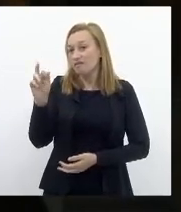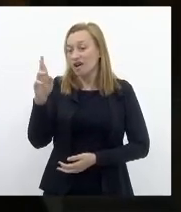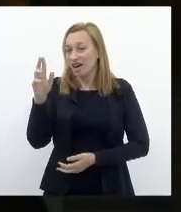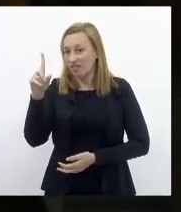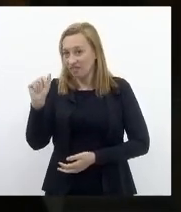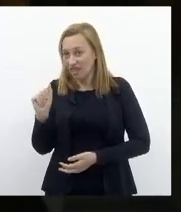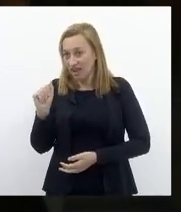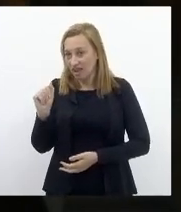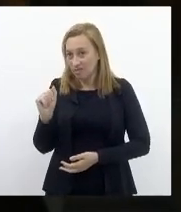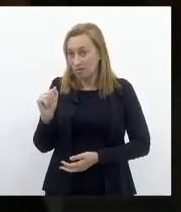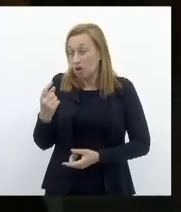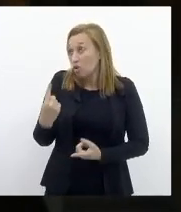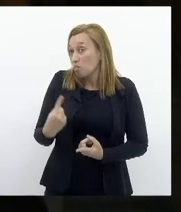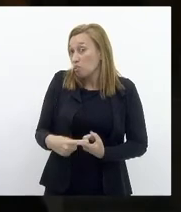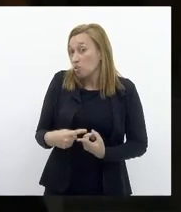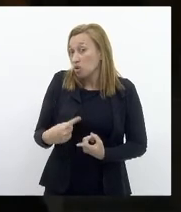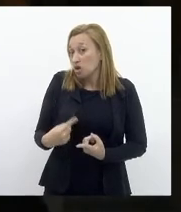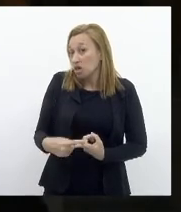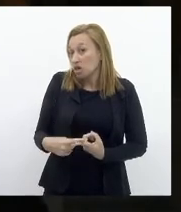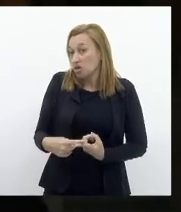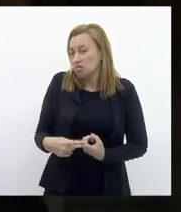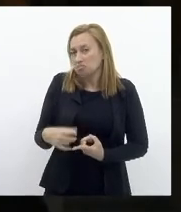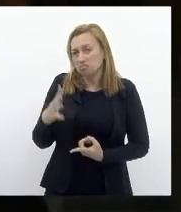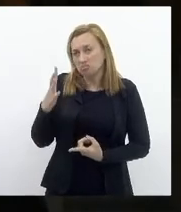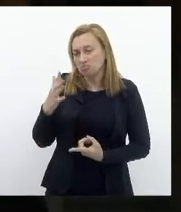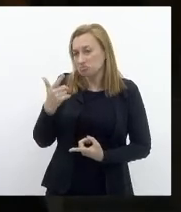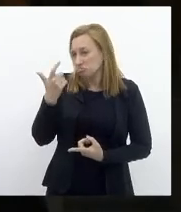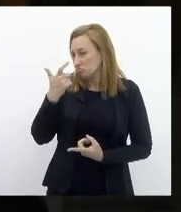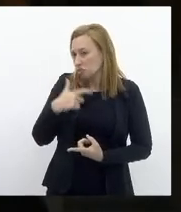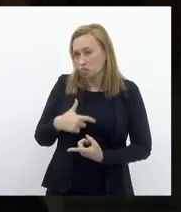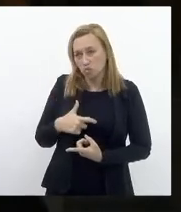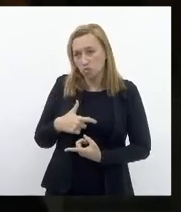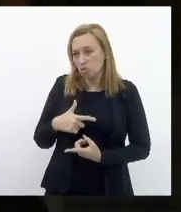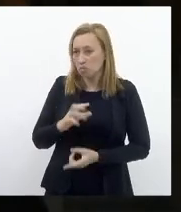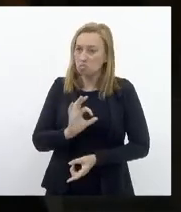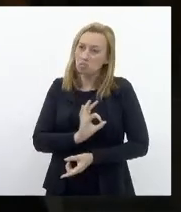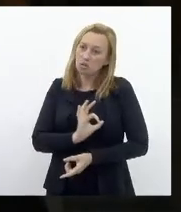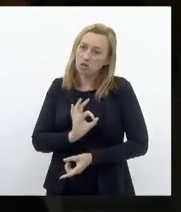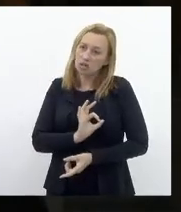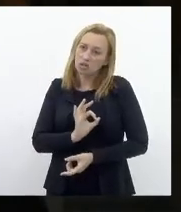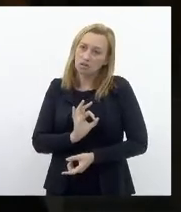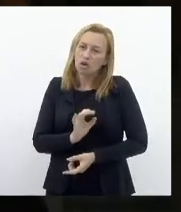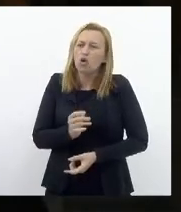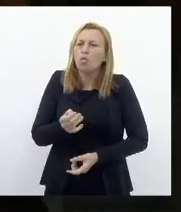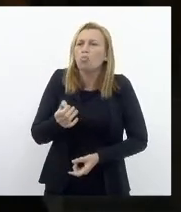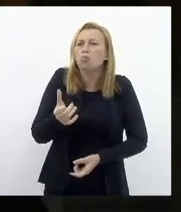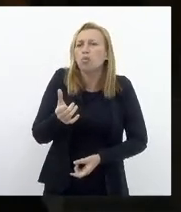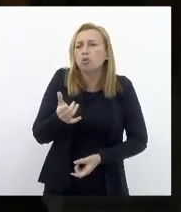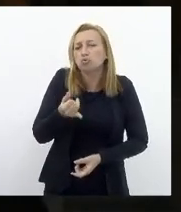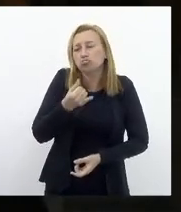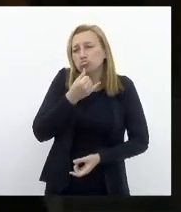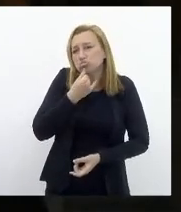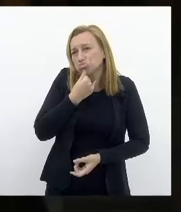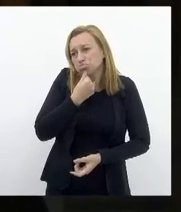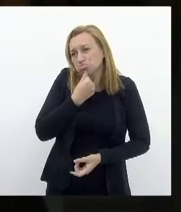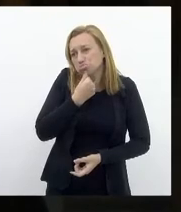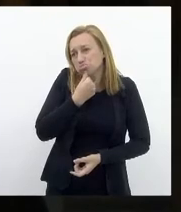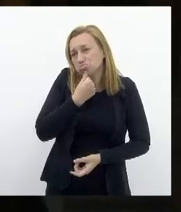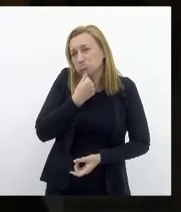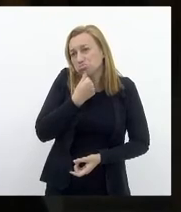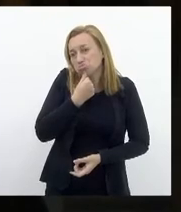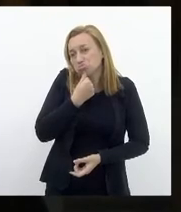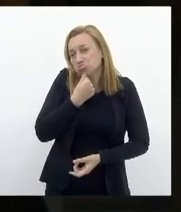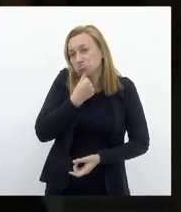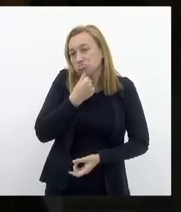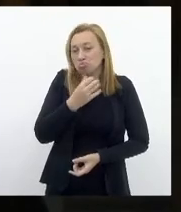Não sou Um policial militar Talvez Um pouco frustrado De não ser